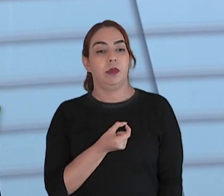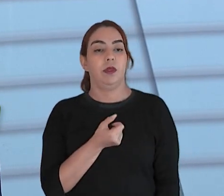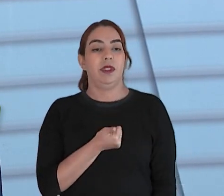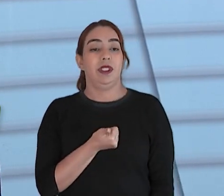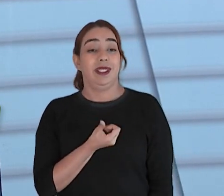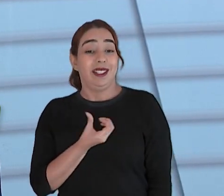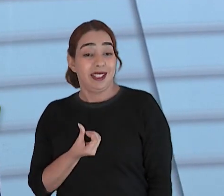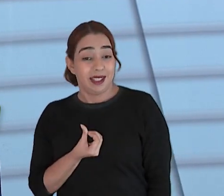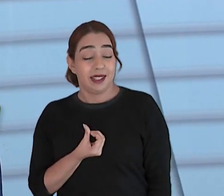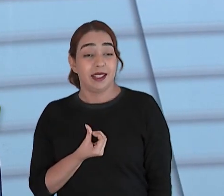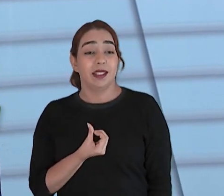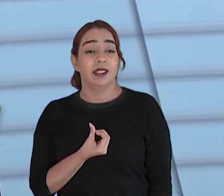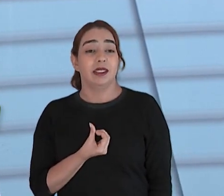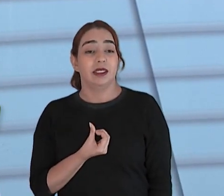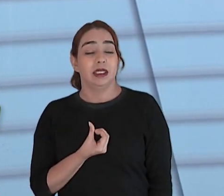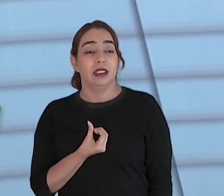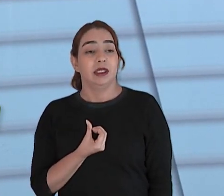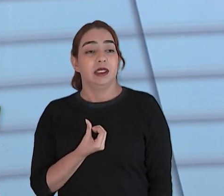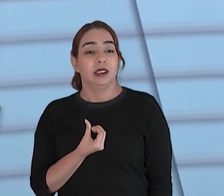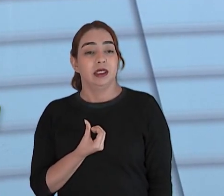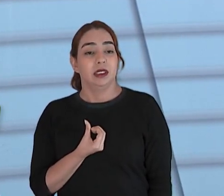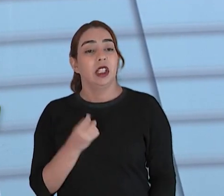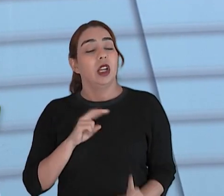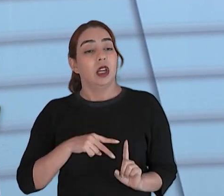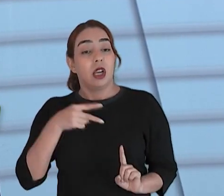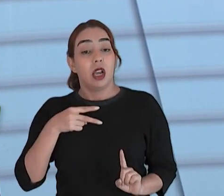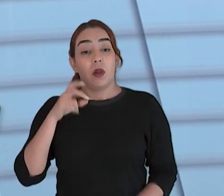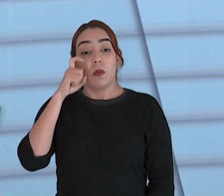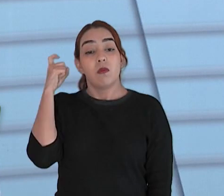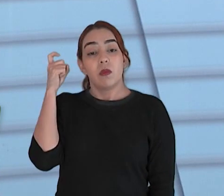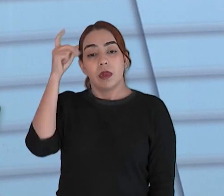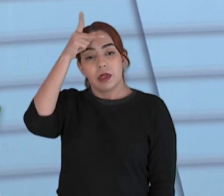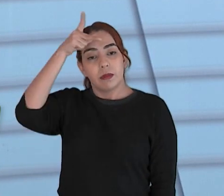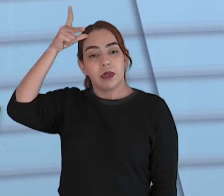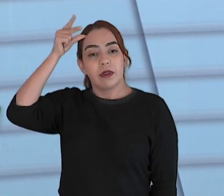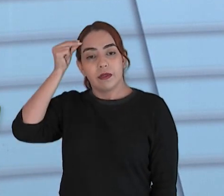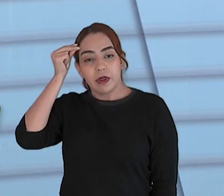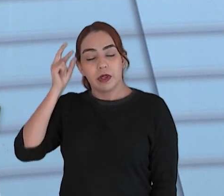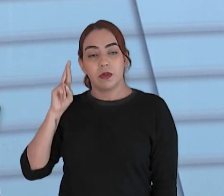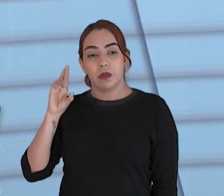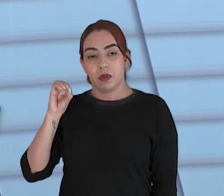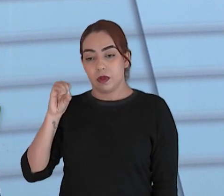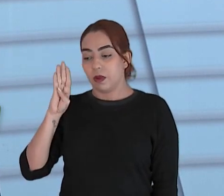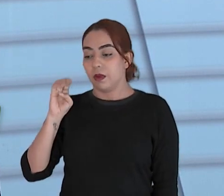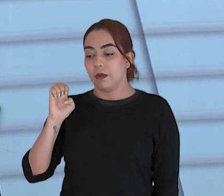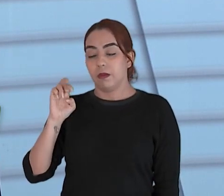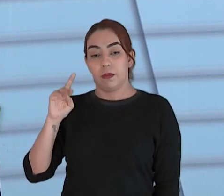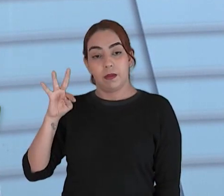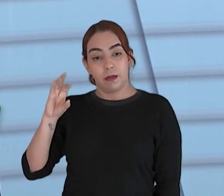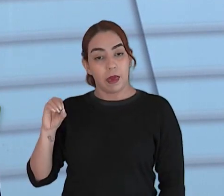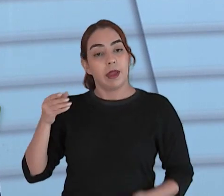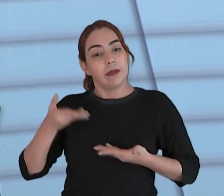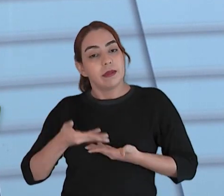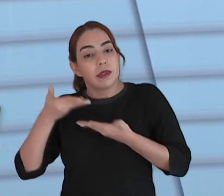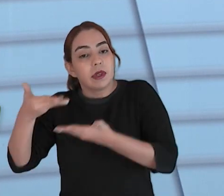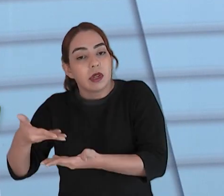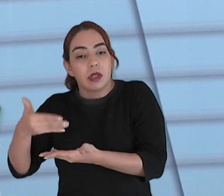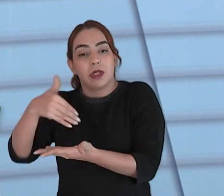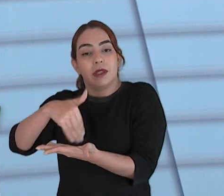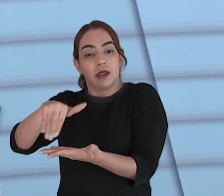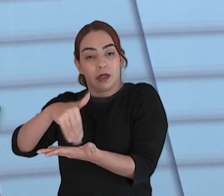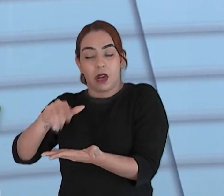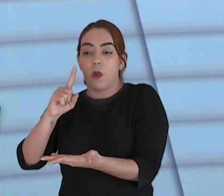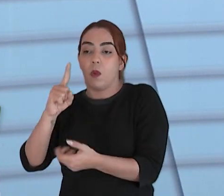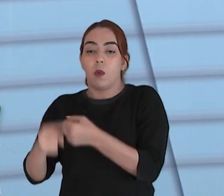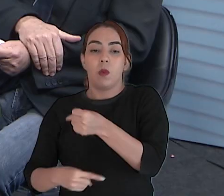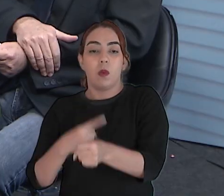e aí eu recebi um convite do nosso ex-prefeito Alberto Cláudio para assumir uma secretaria. Eu tirei uma licença de um ano e dez